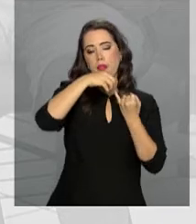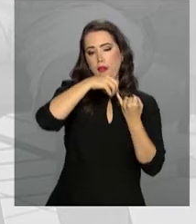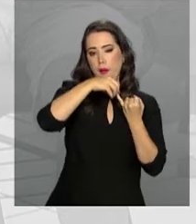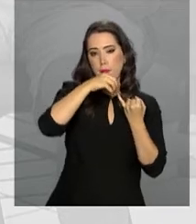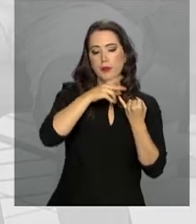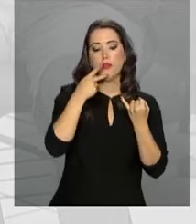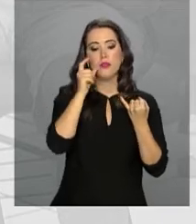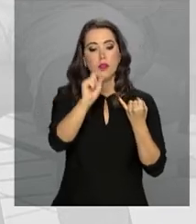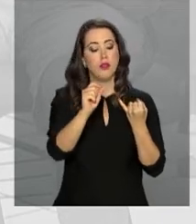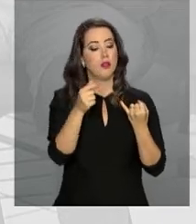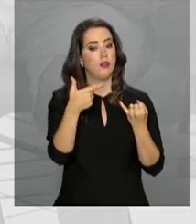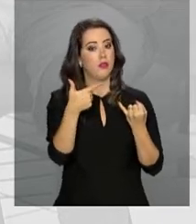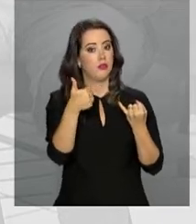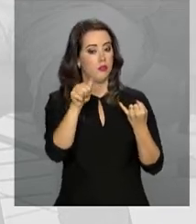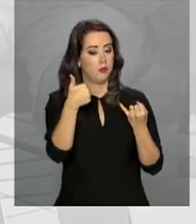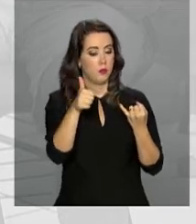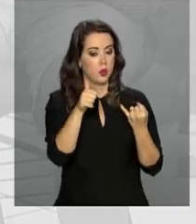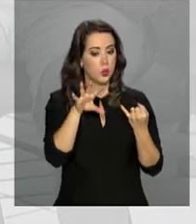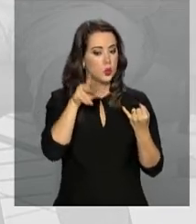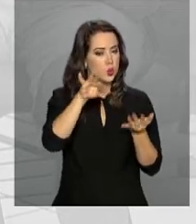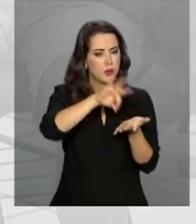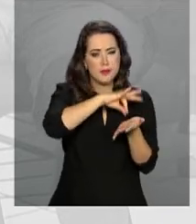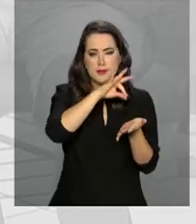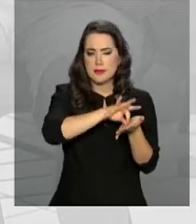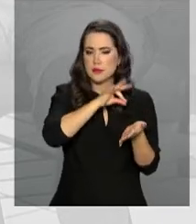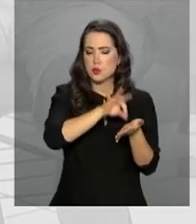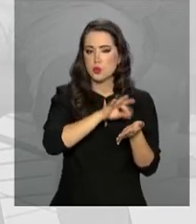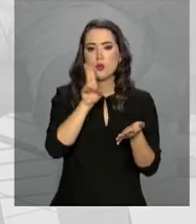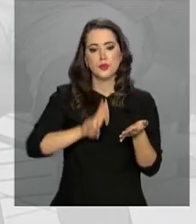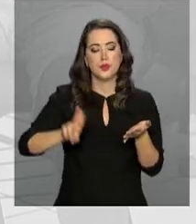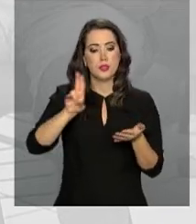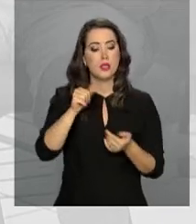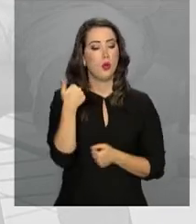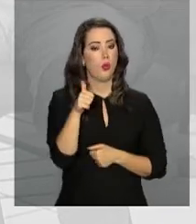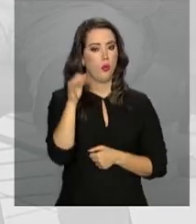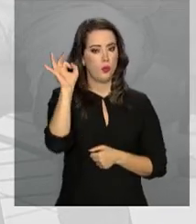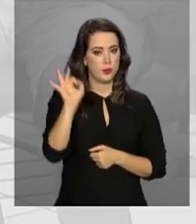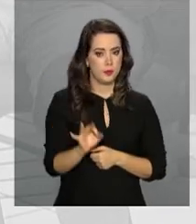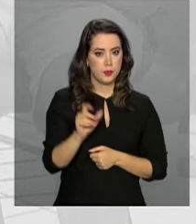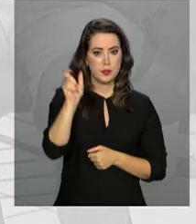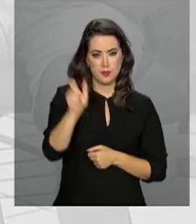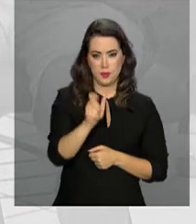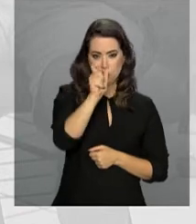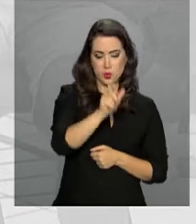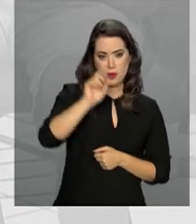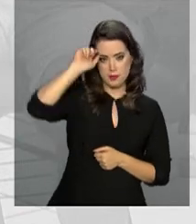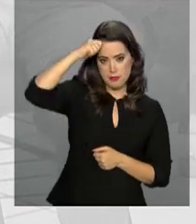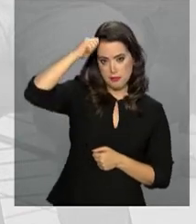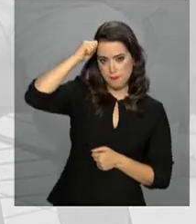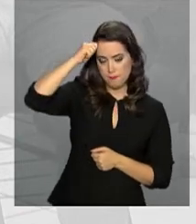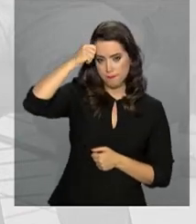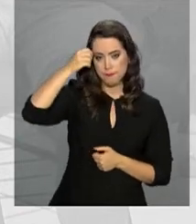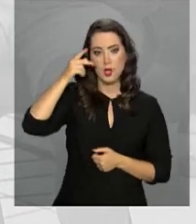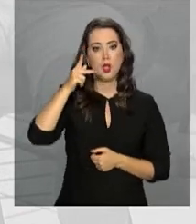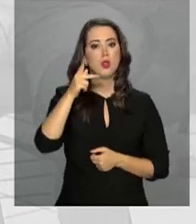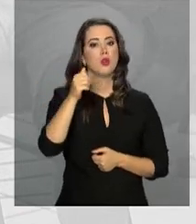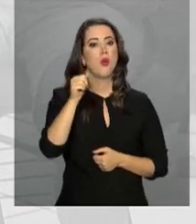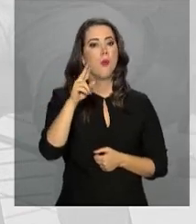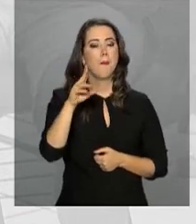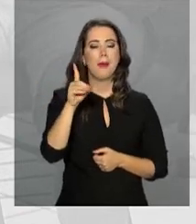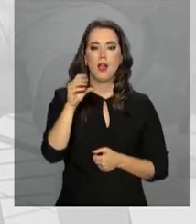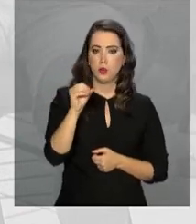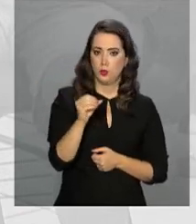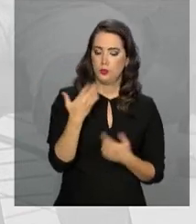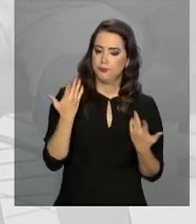em 2011, do total de matrículas, 11% foram feitas por alunos pretos ou pardos. Em